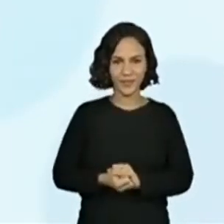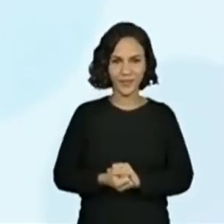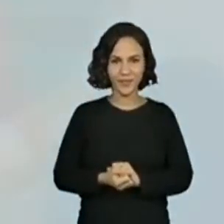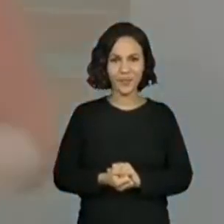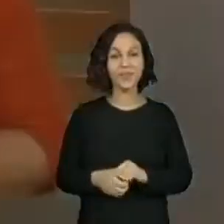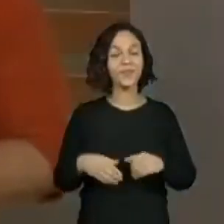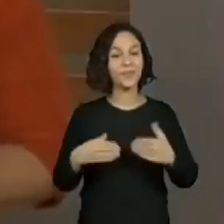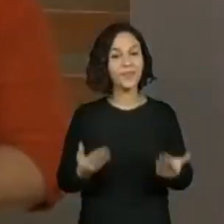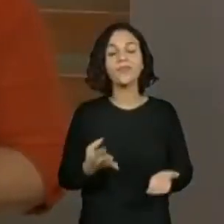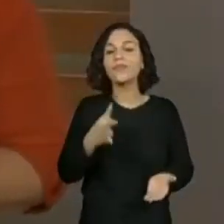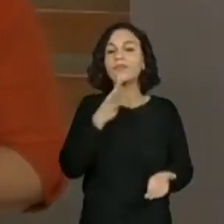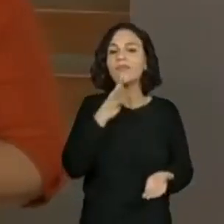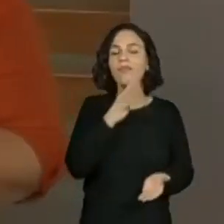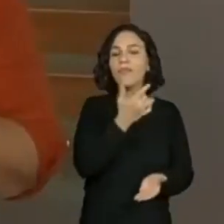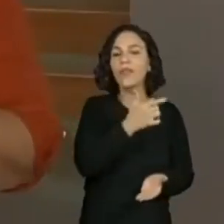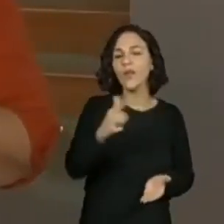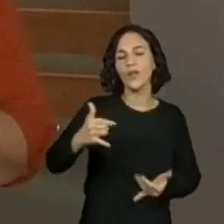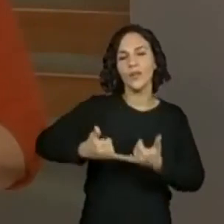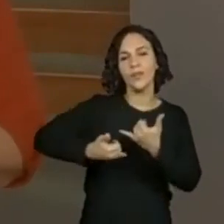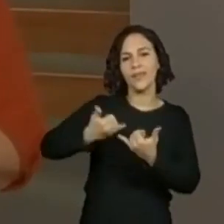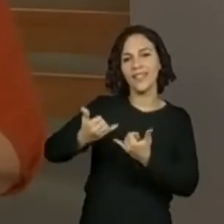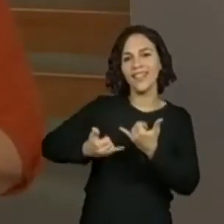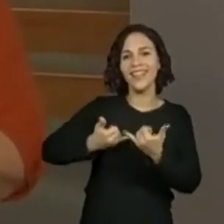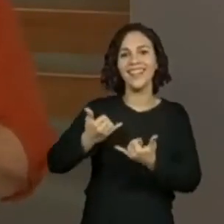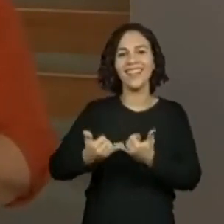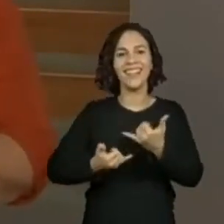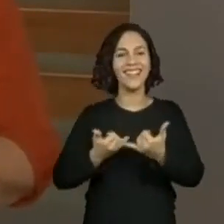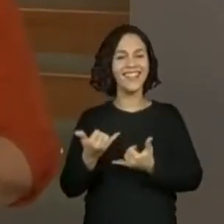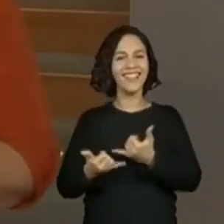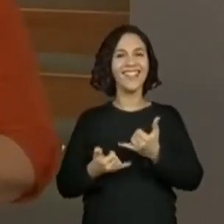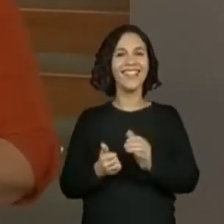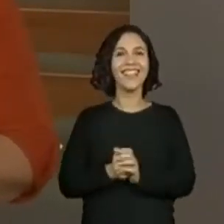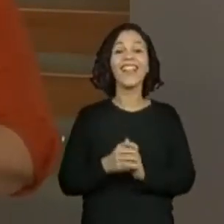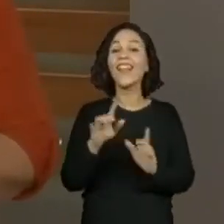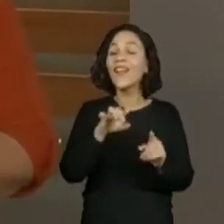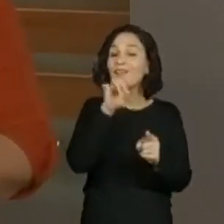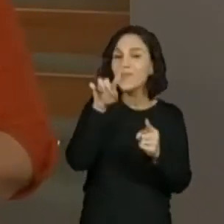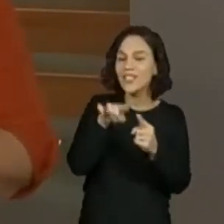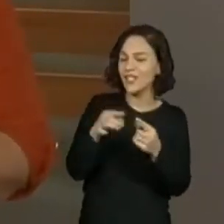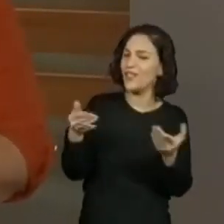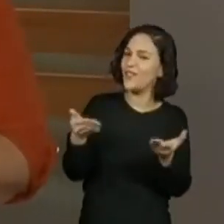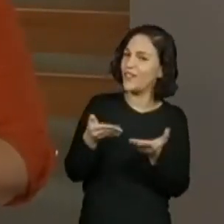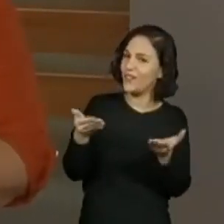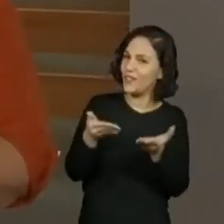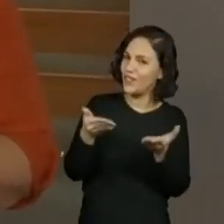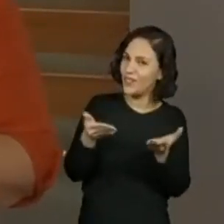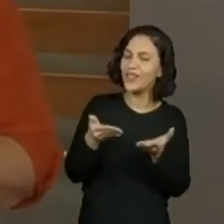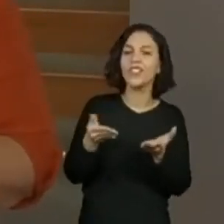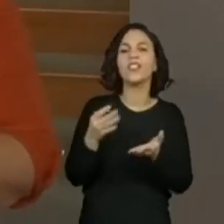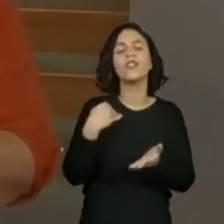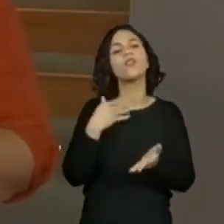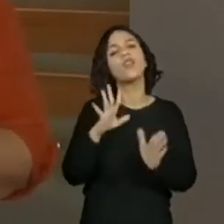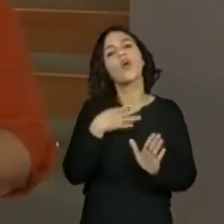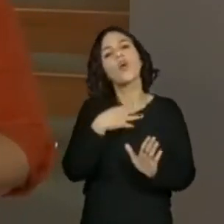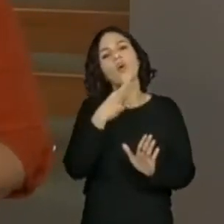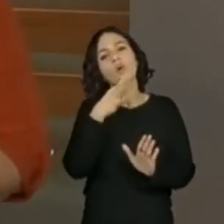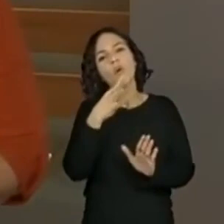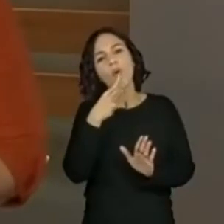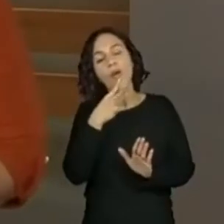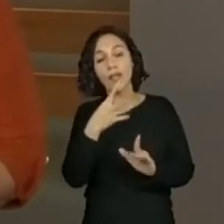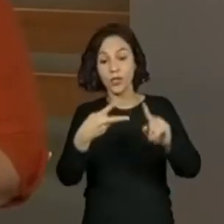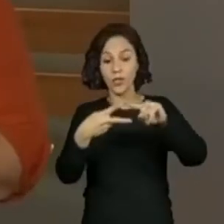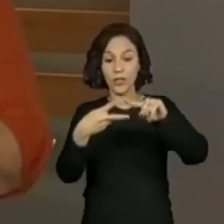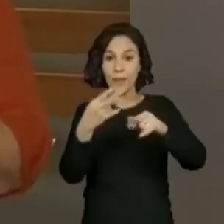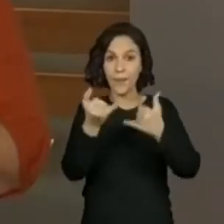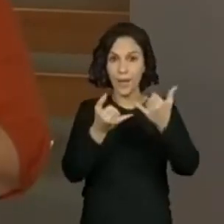outras brincadeiras e, porém, o nosso objetivo hoje maior, apesar de conhecer mais duas novas